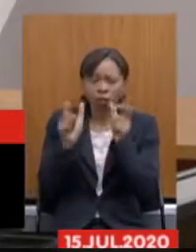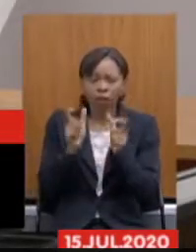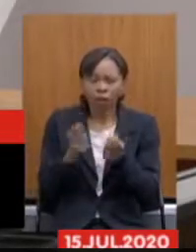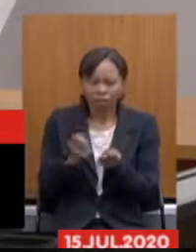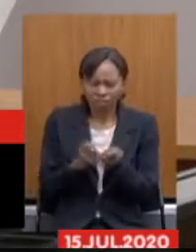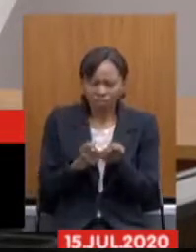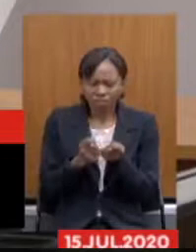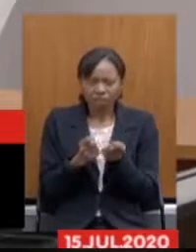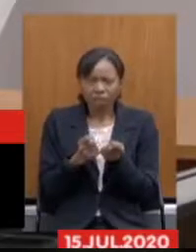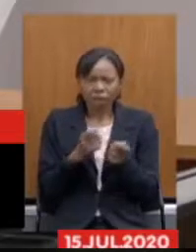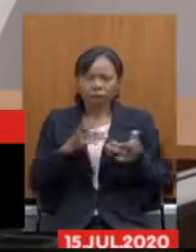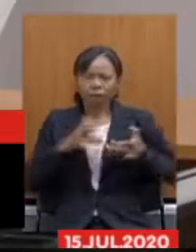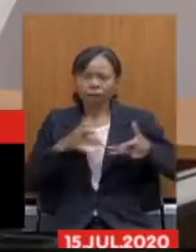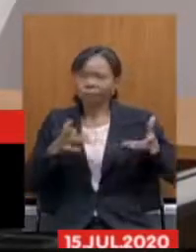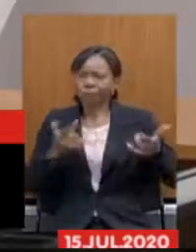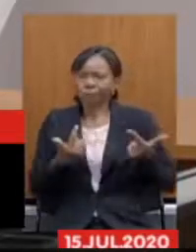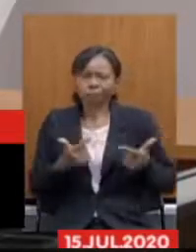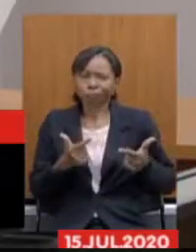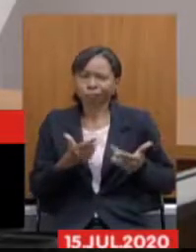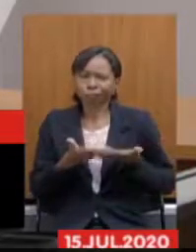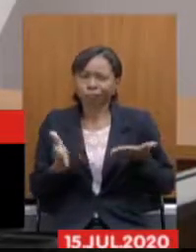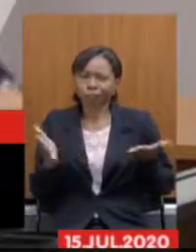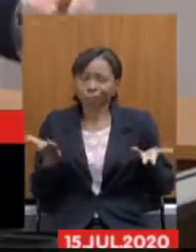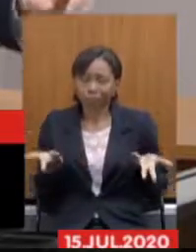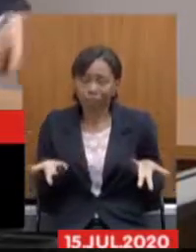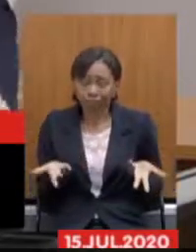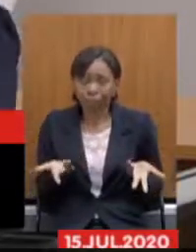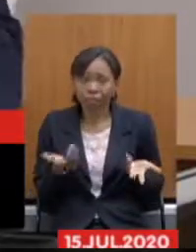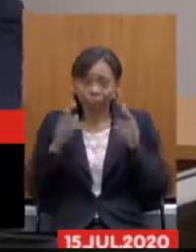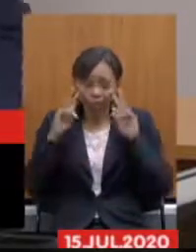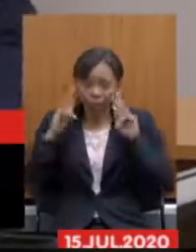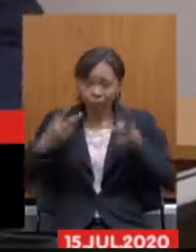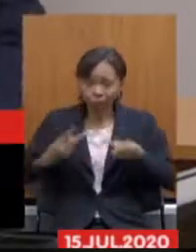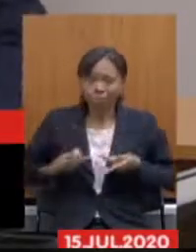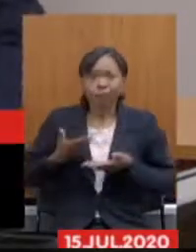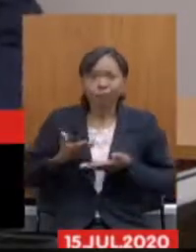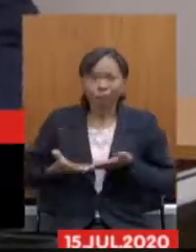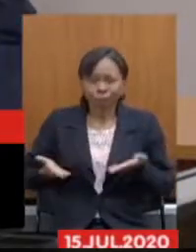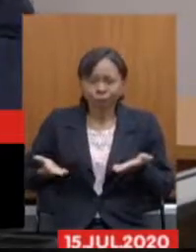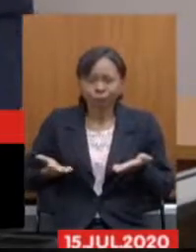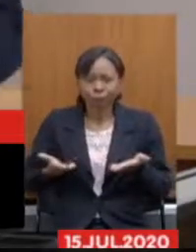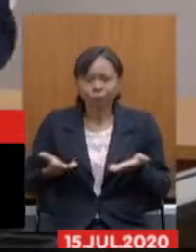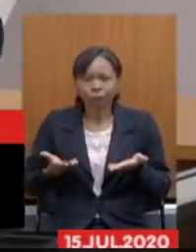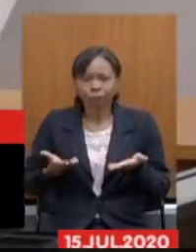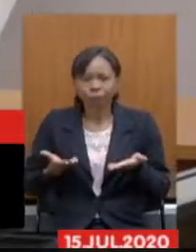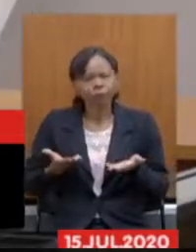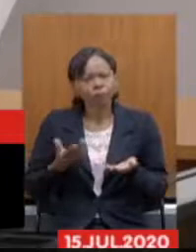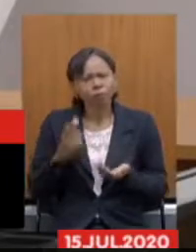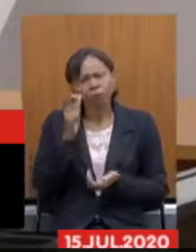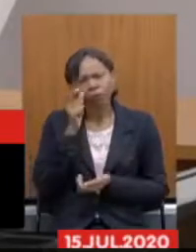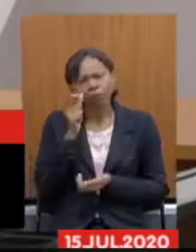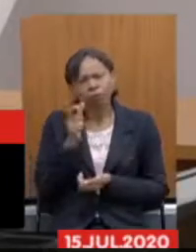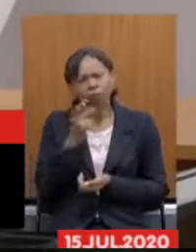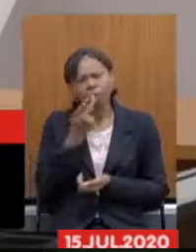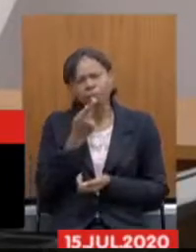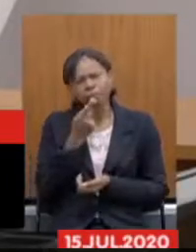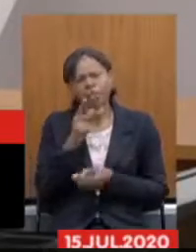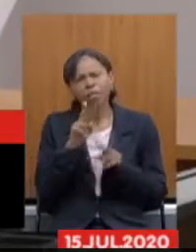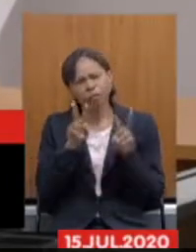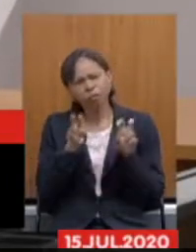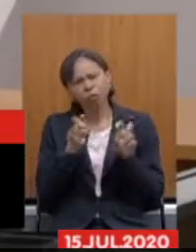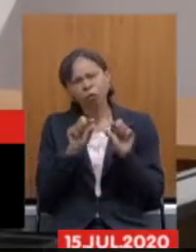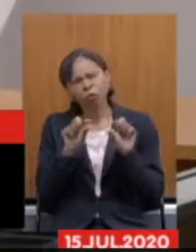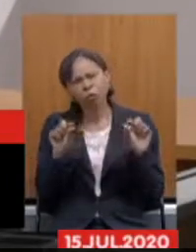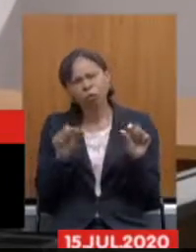isso tira também a nossa condição de seres humanos e é interessante falar disso aqui porque